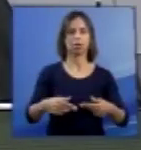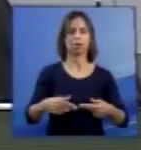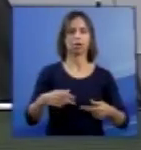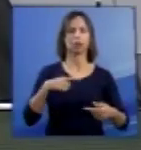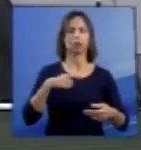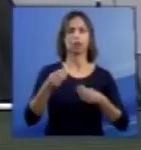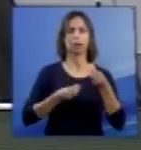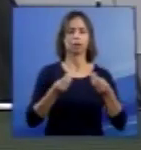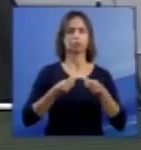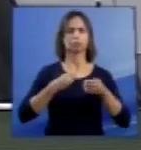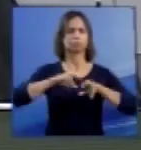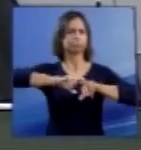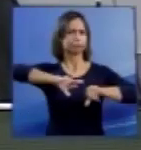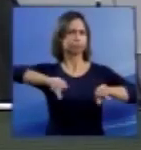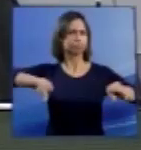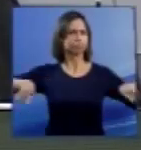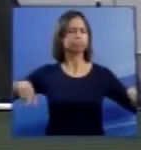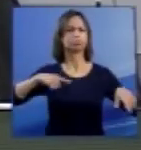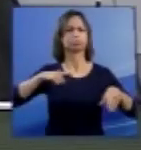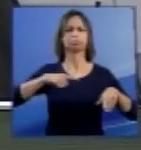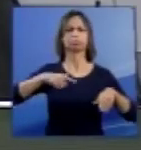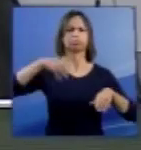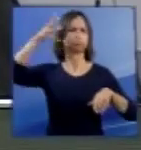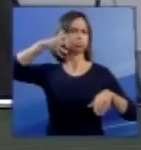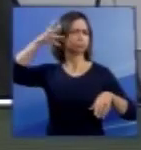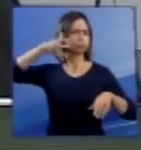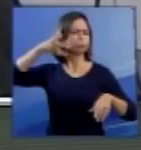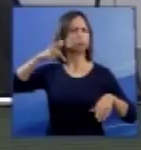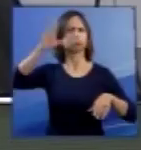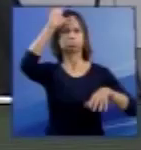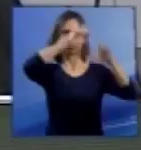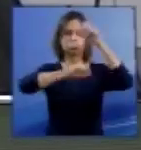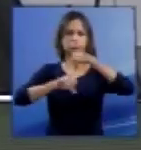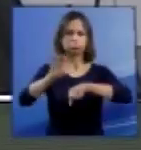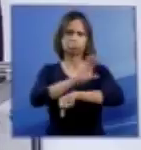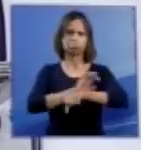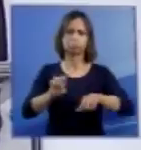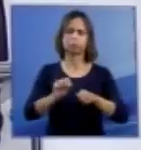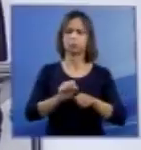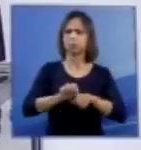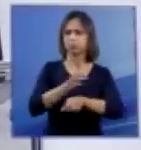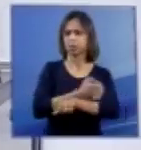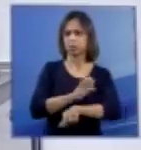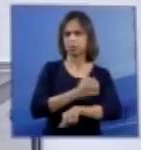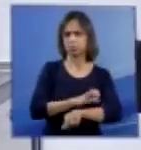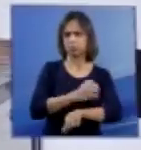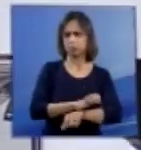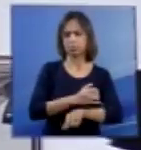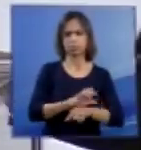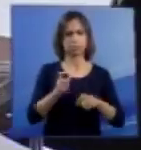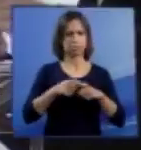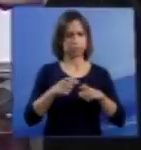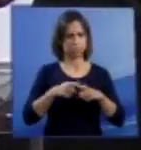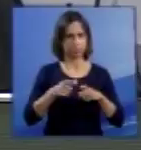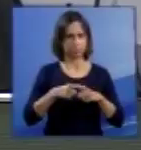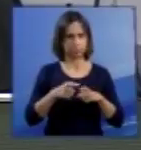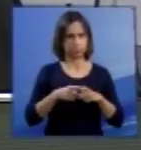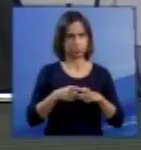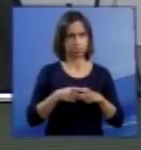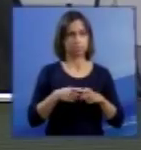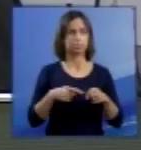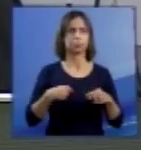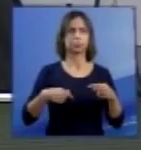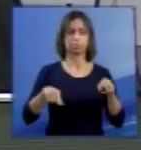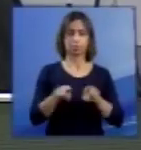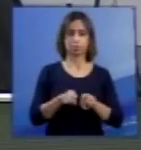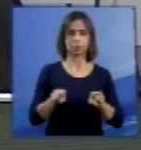seminários, estágios na área médica e também